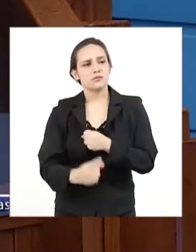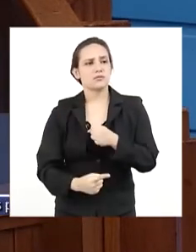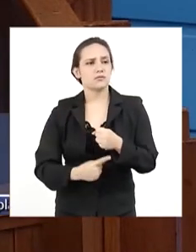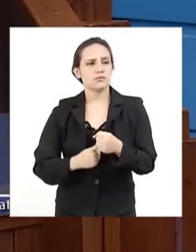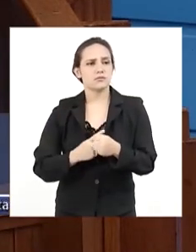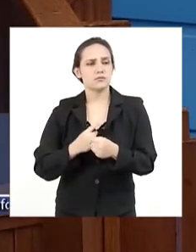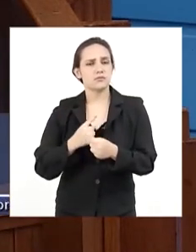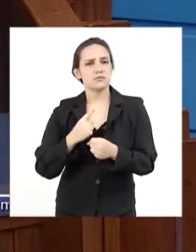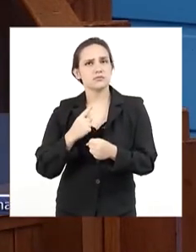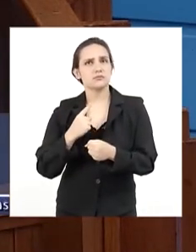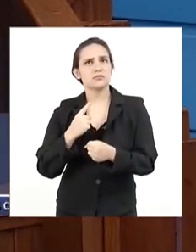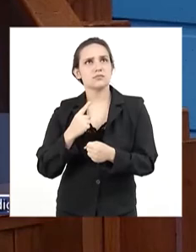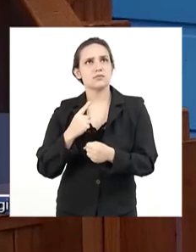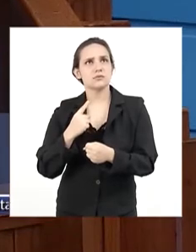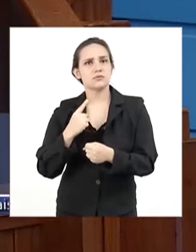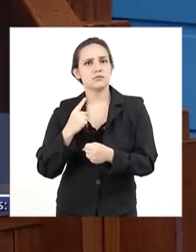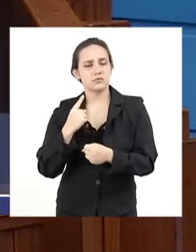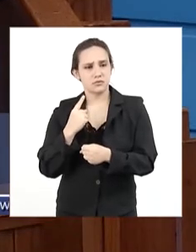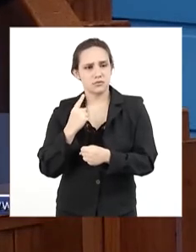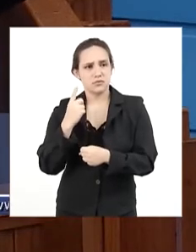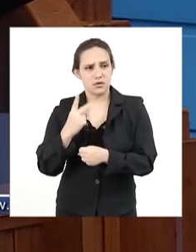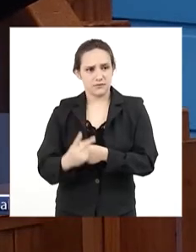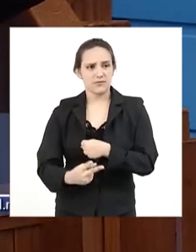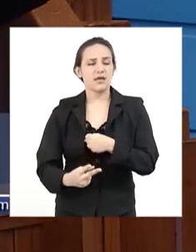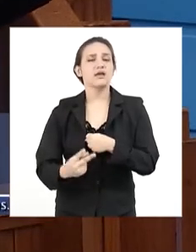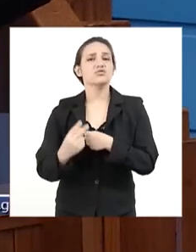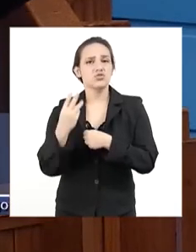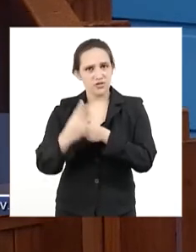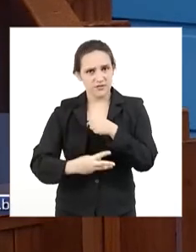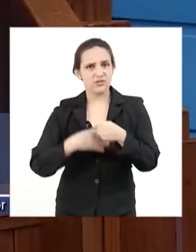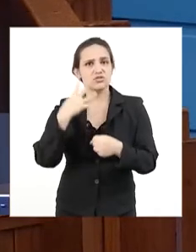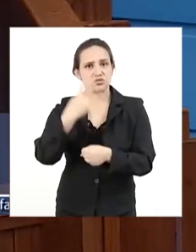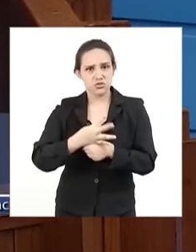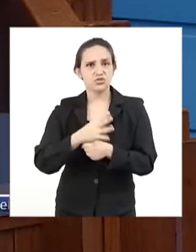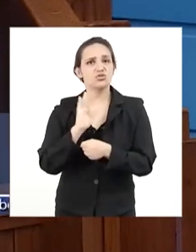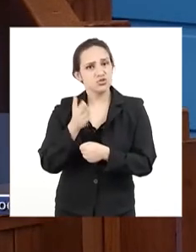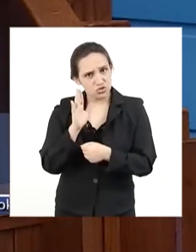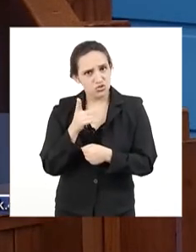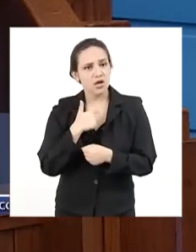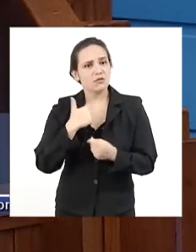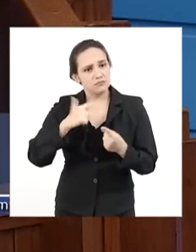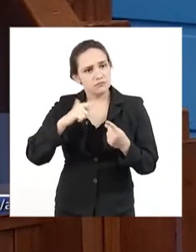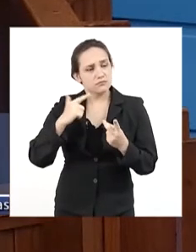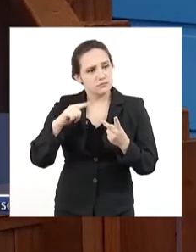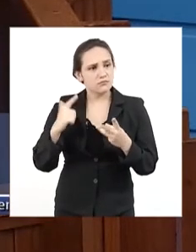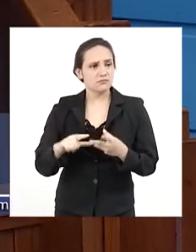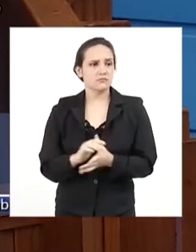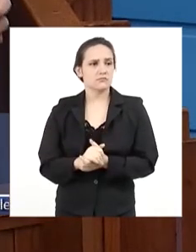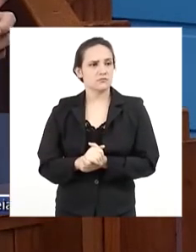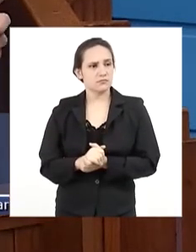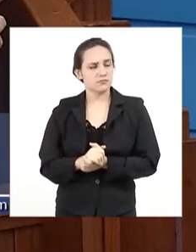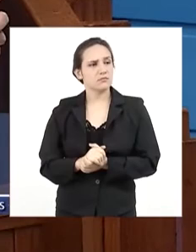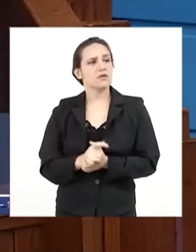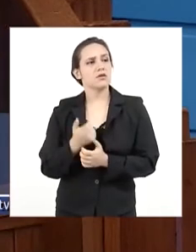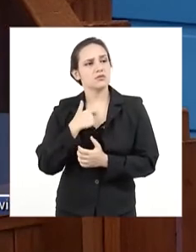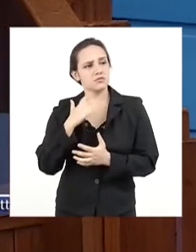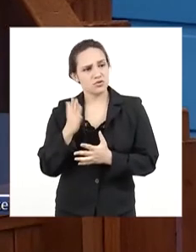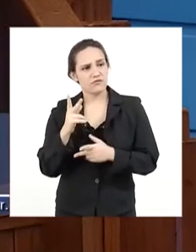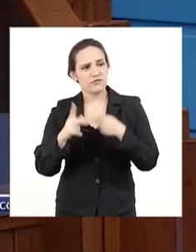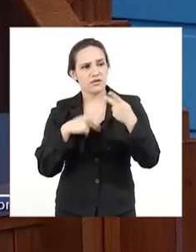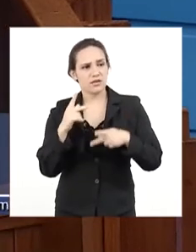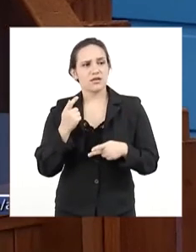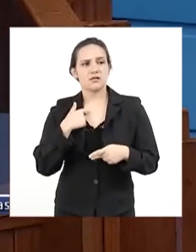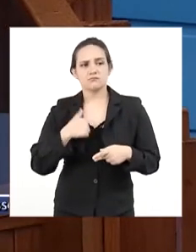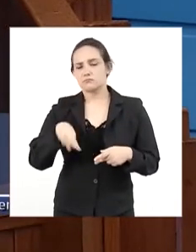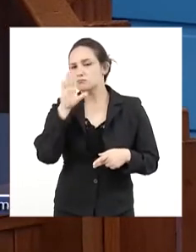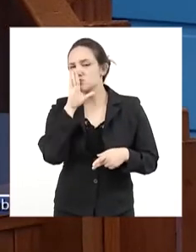mandato aqui nessa casa. Governador aqui na mesa e eu aqui nessa tribuna. E falei para esse plenário lotado que eu não iria